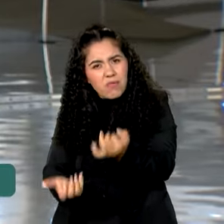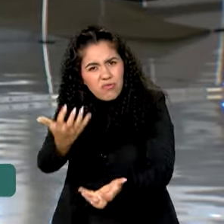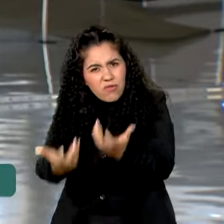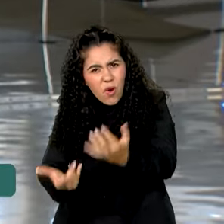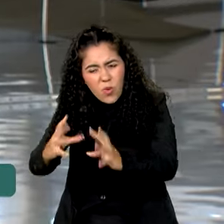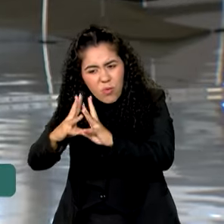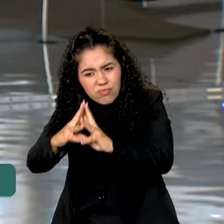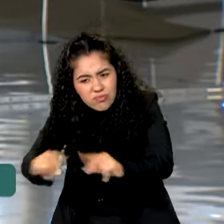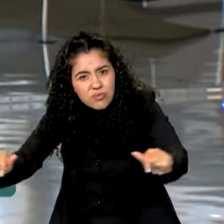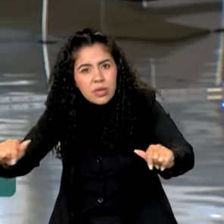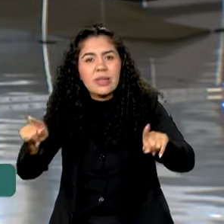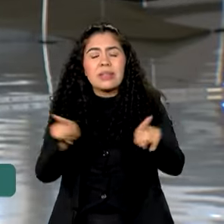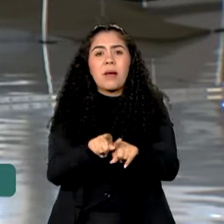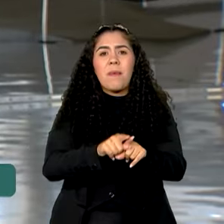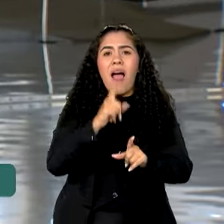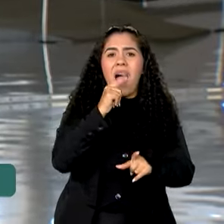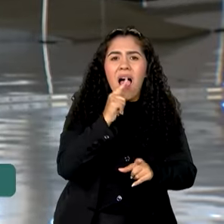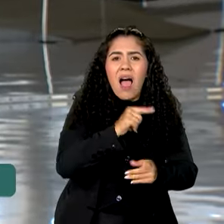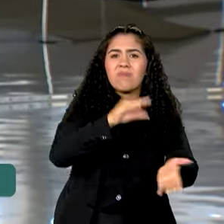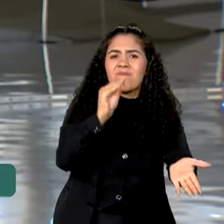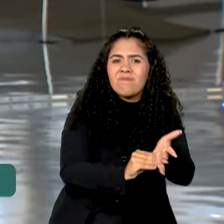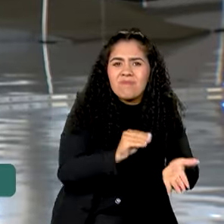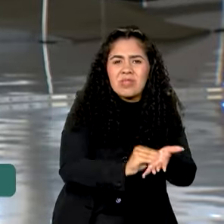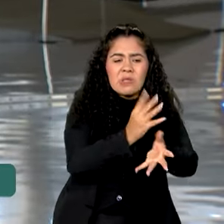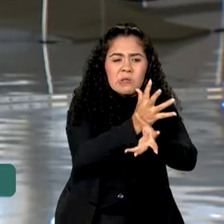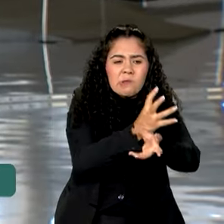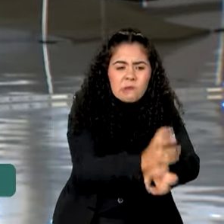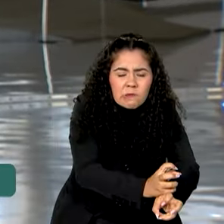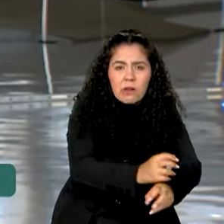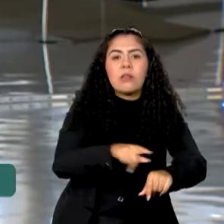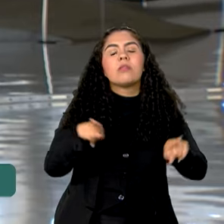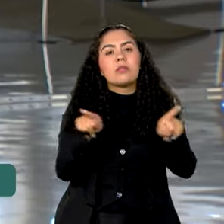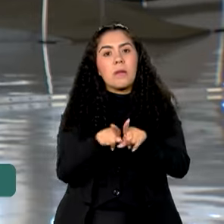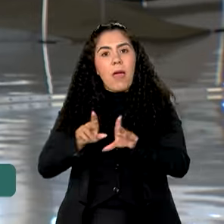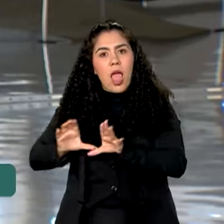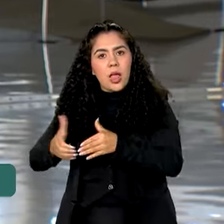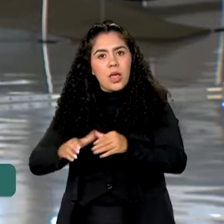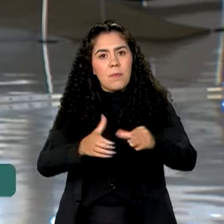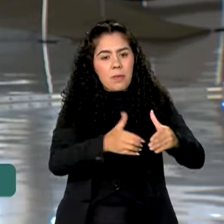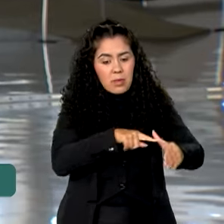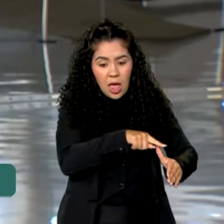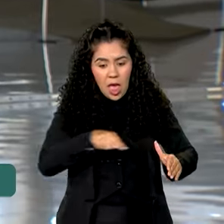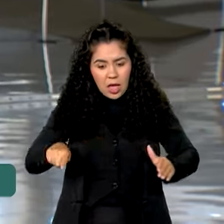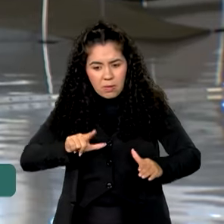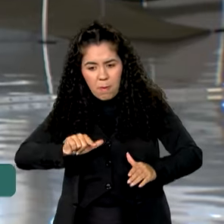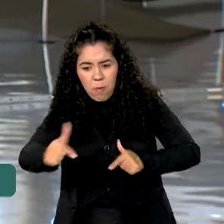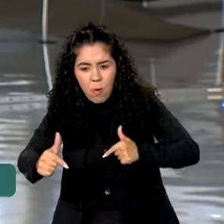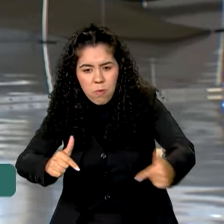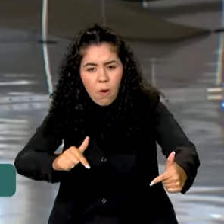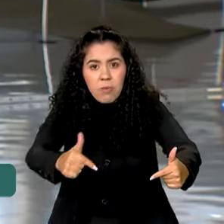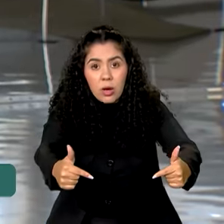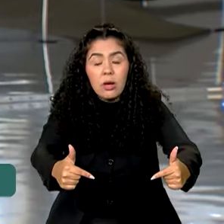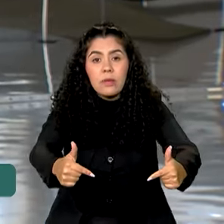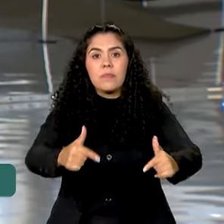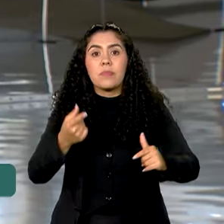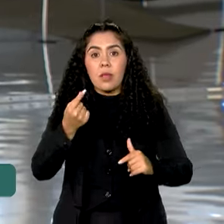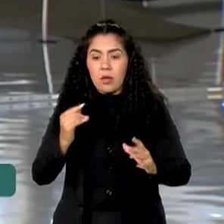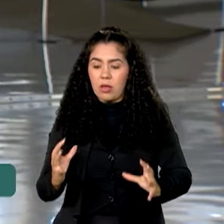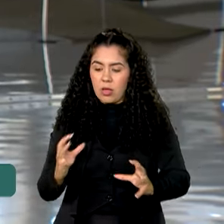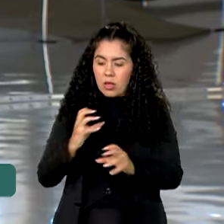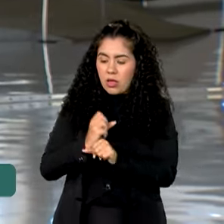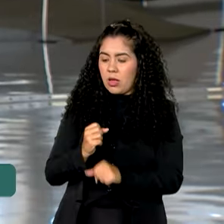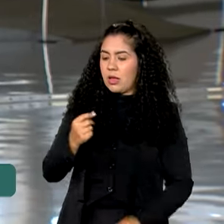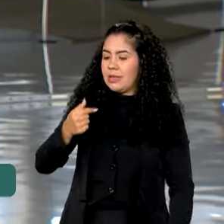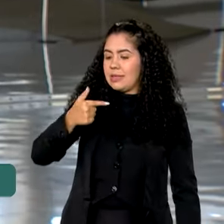escassez hídrica que assola a região do Pantanal e para o trabalho dessas equipes que vão atuar nessa região. Desse total, Vanessa, 72